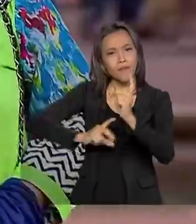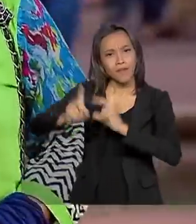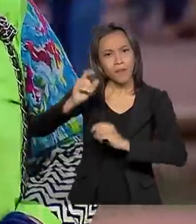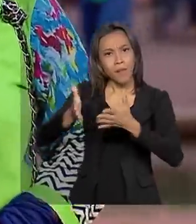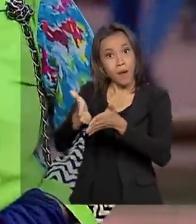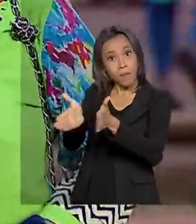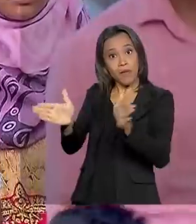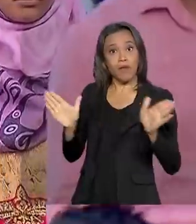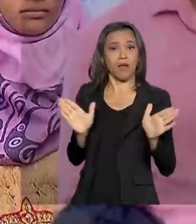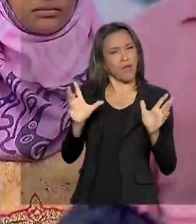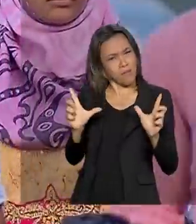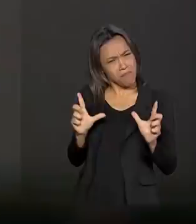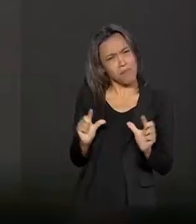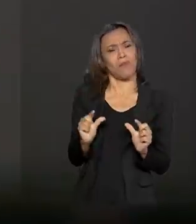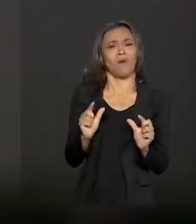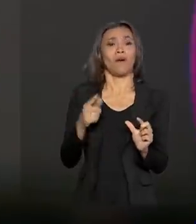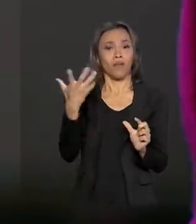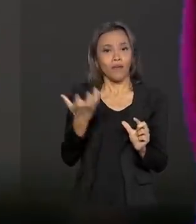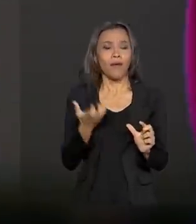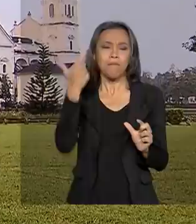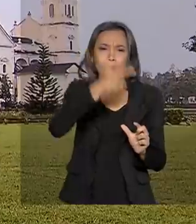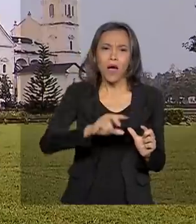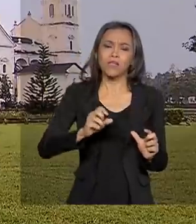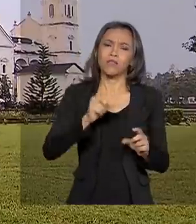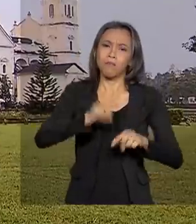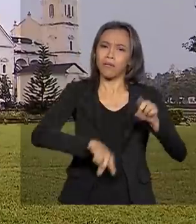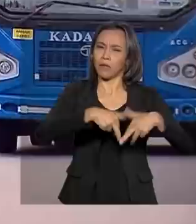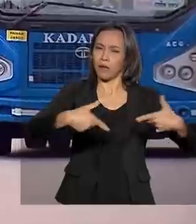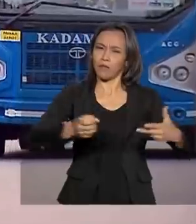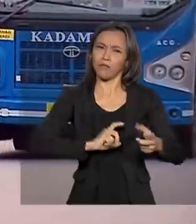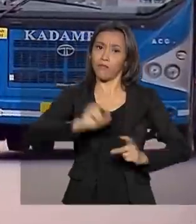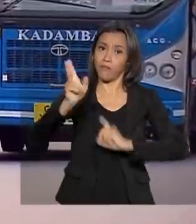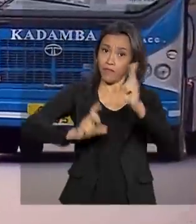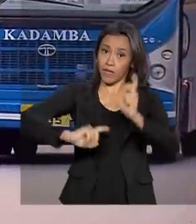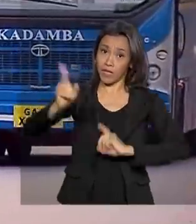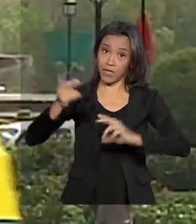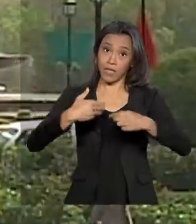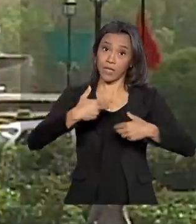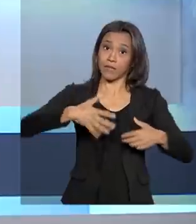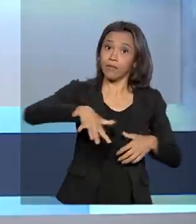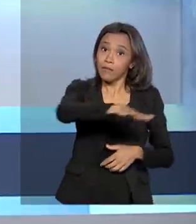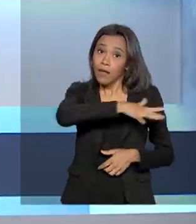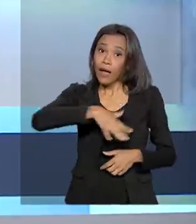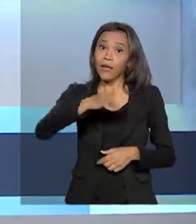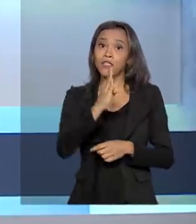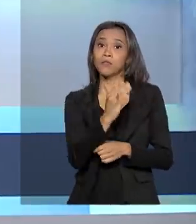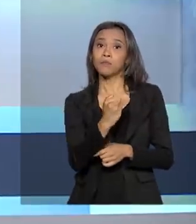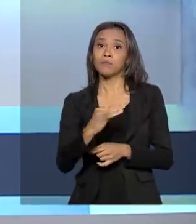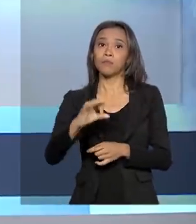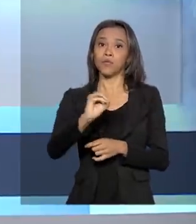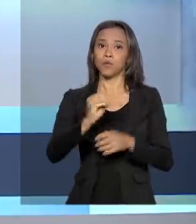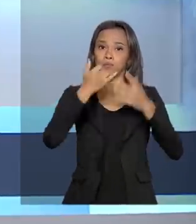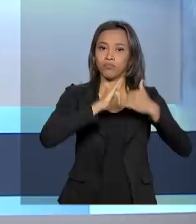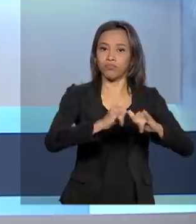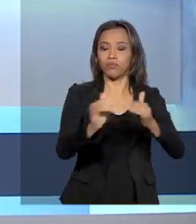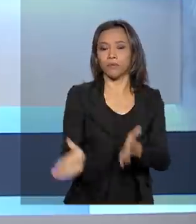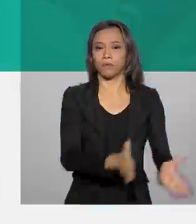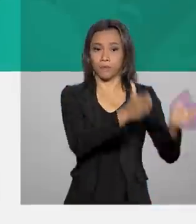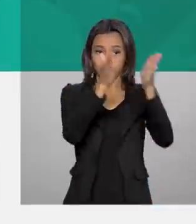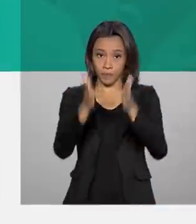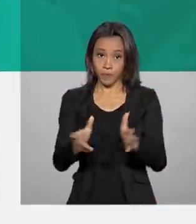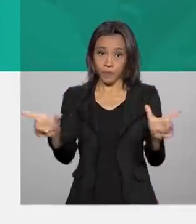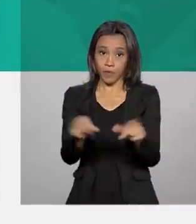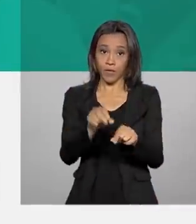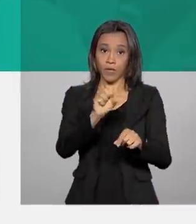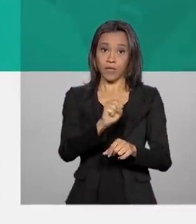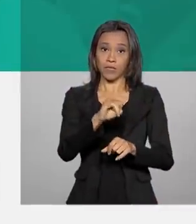Brasil quer diversificar a pauta de exportação, principalmente na área de bioenergia. Sistema de seleção unificada já